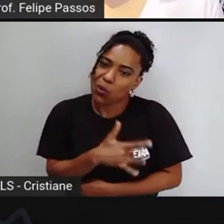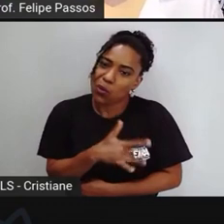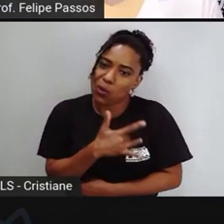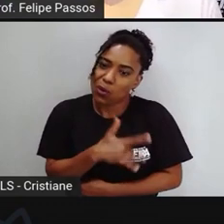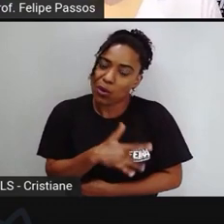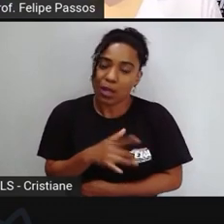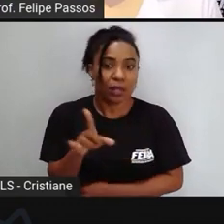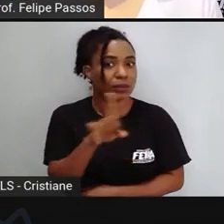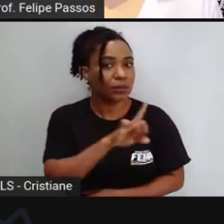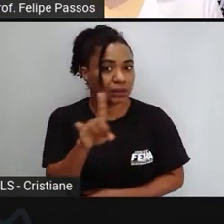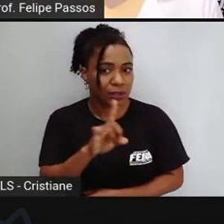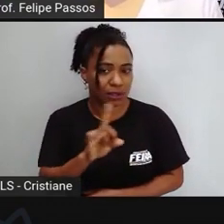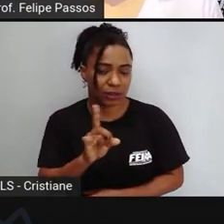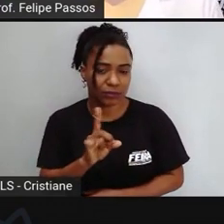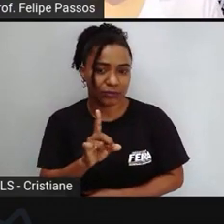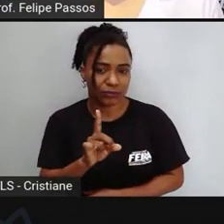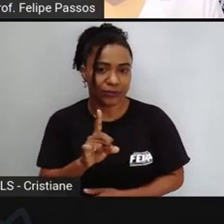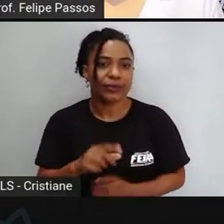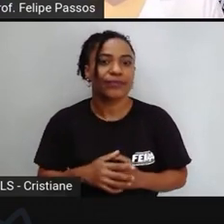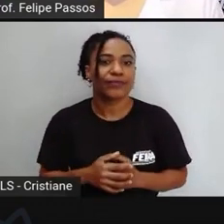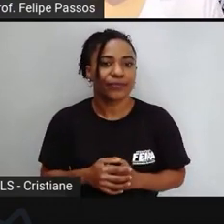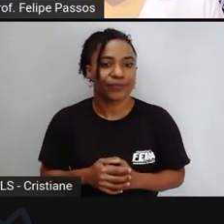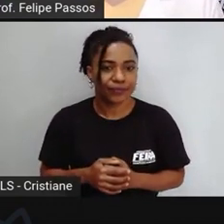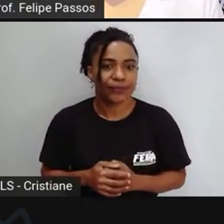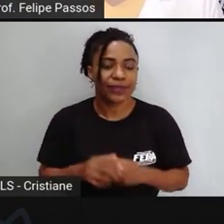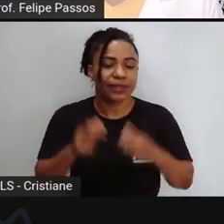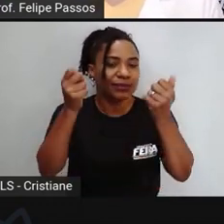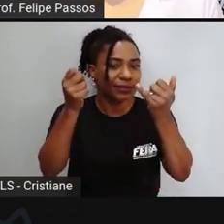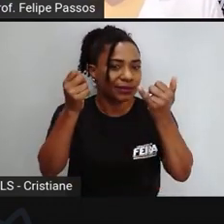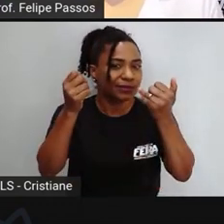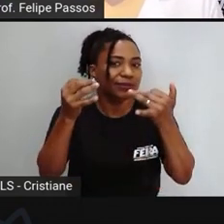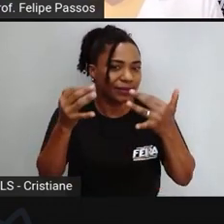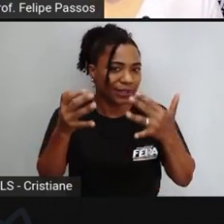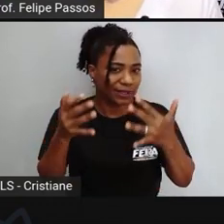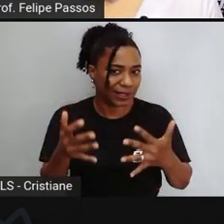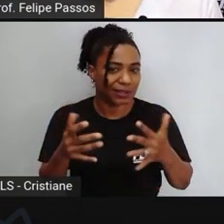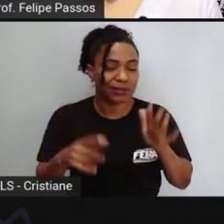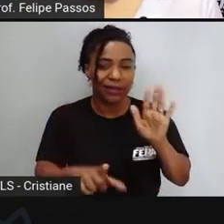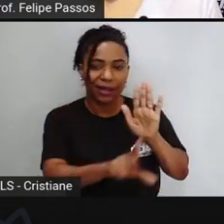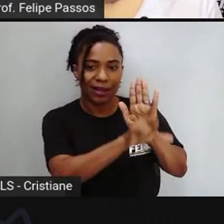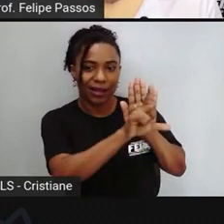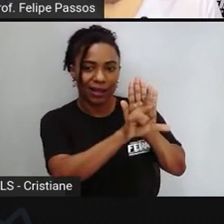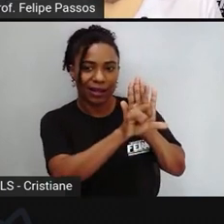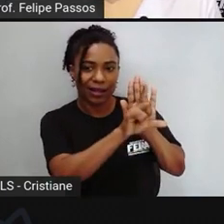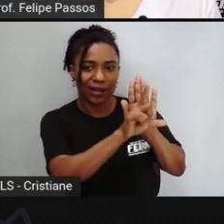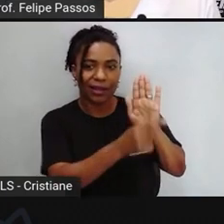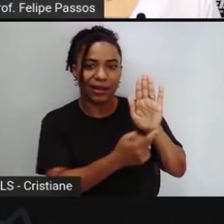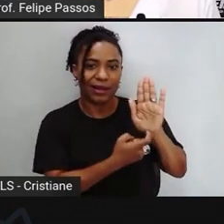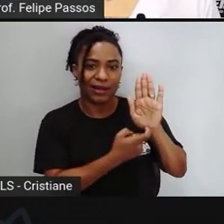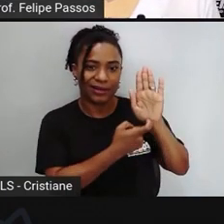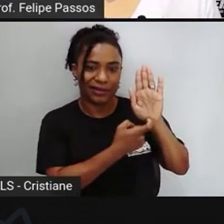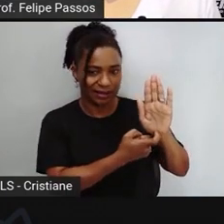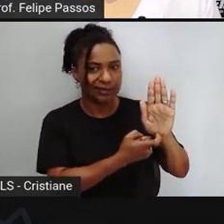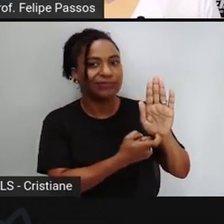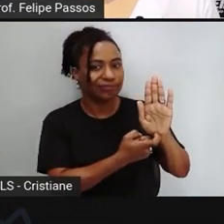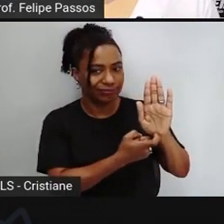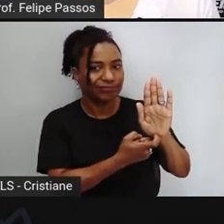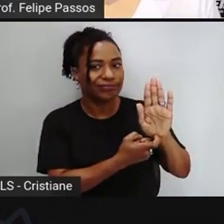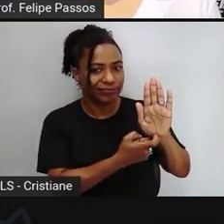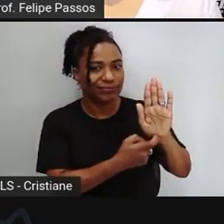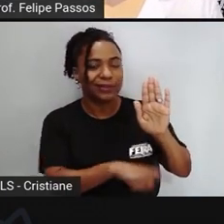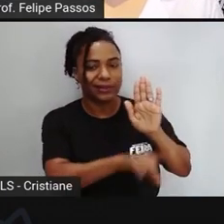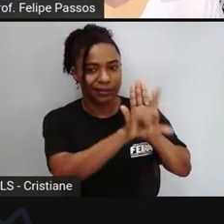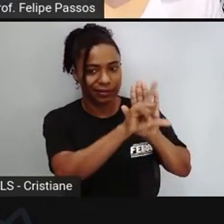apenas falando de legalidade e falar de legalidade